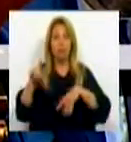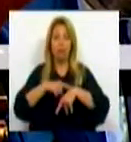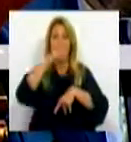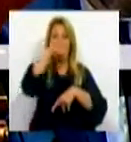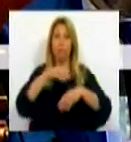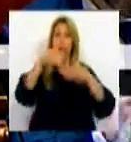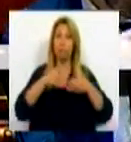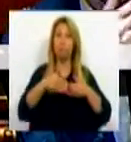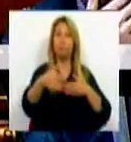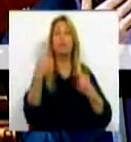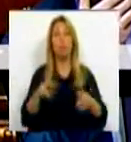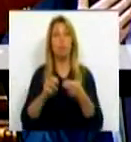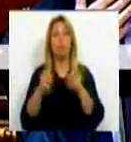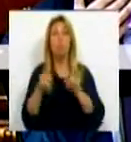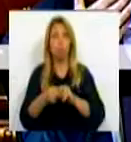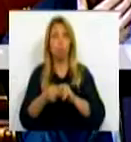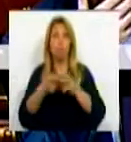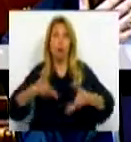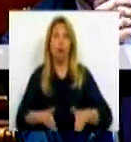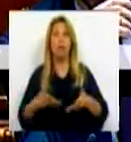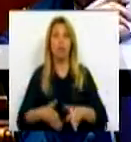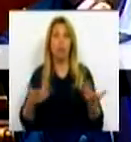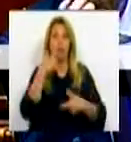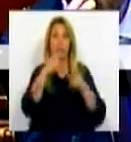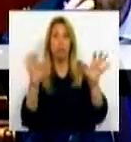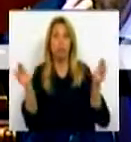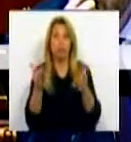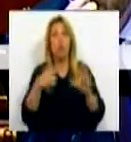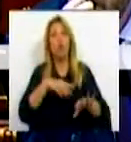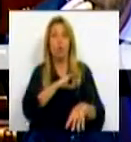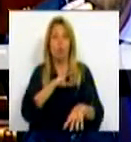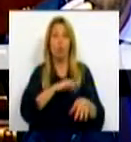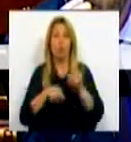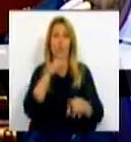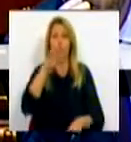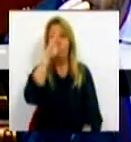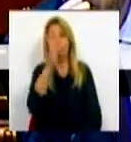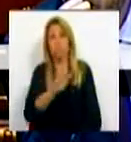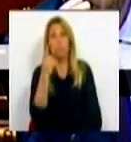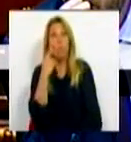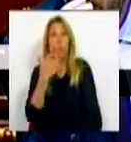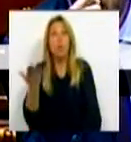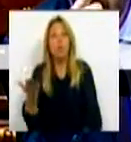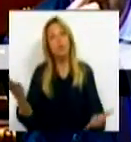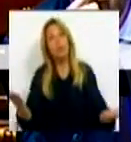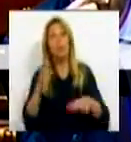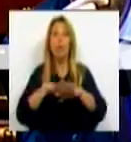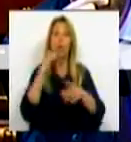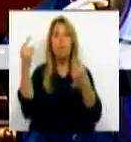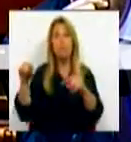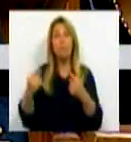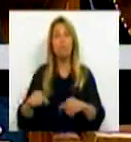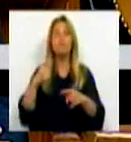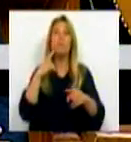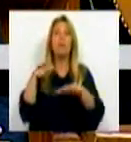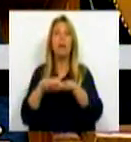temos os problemas de natalidade e demográficos que o Sr. Deputado conhece, e, nesse sentido, contaremos com a rede pública existente e contaremos